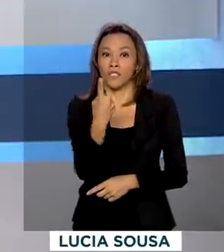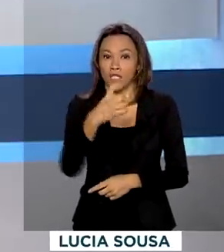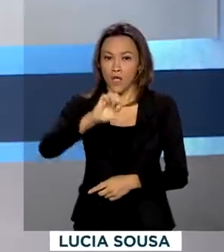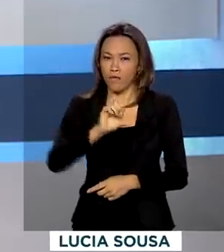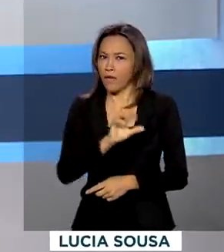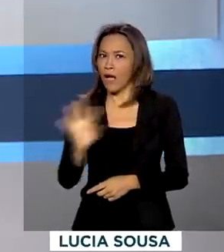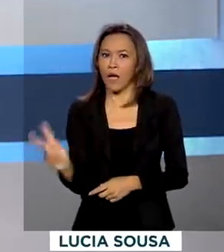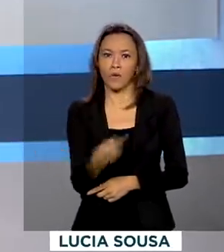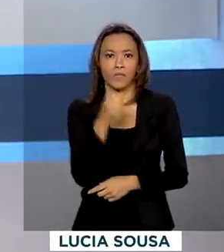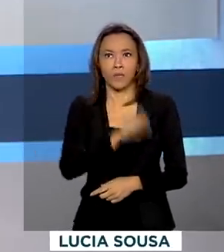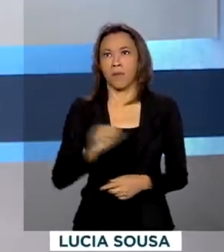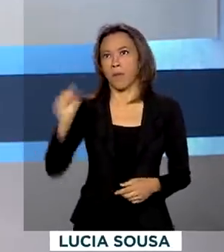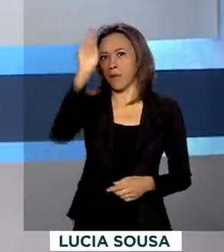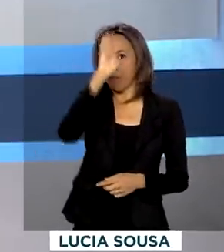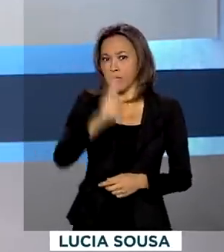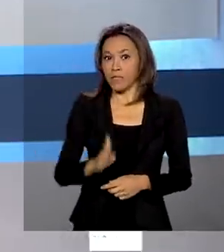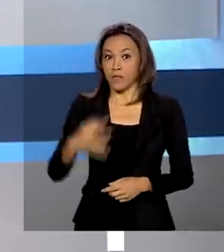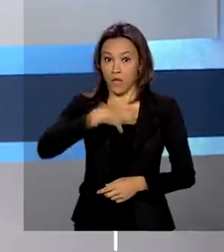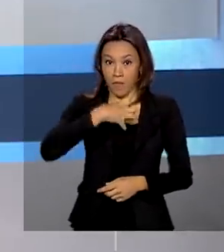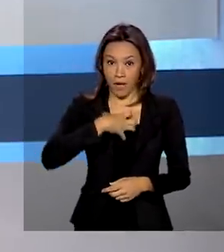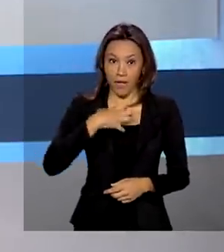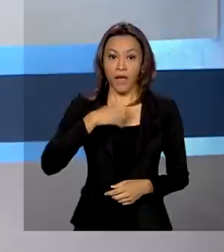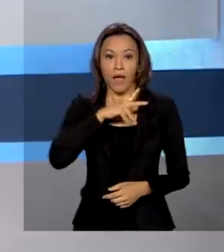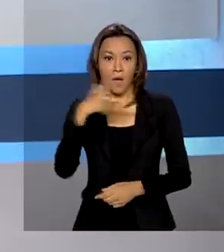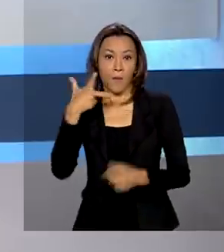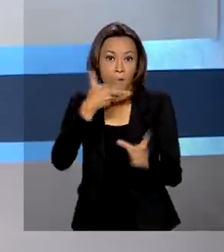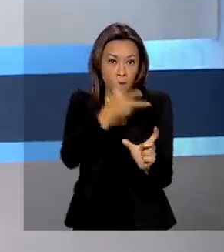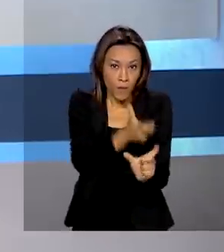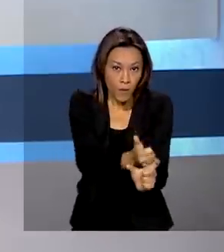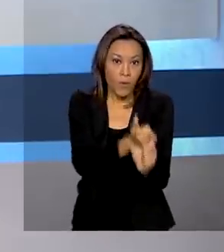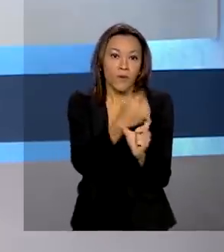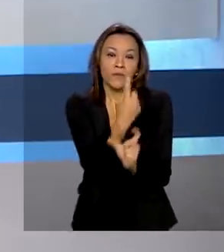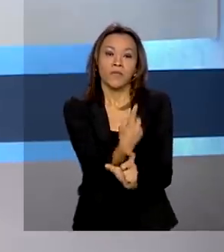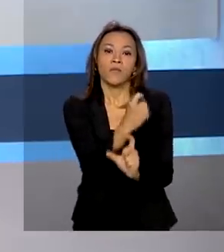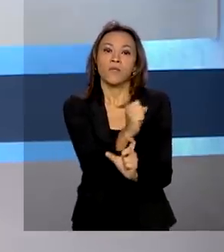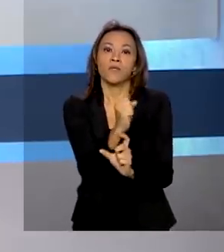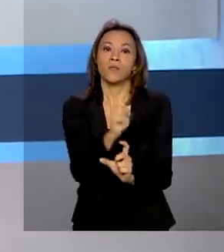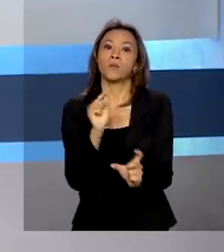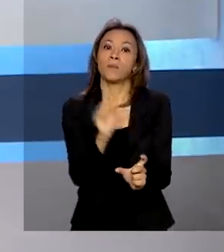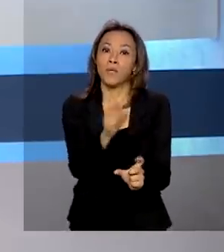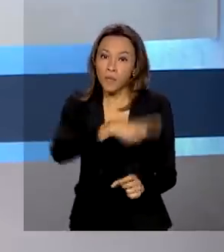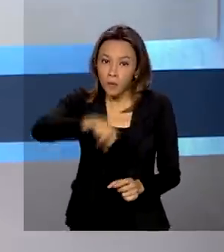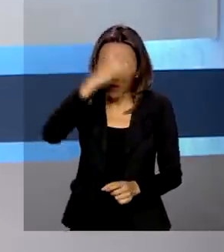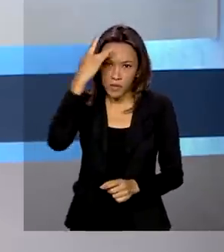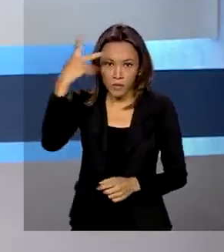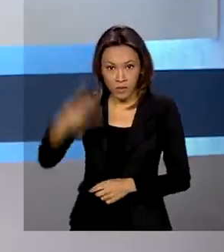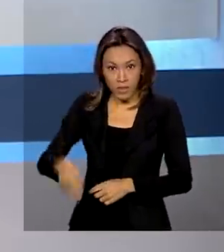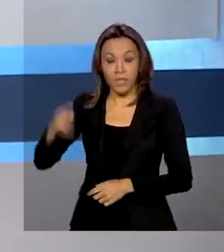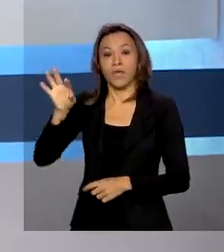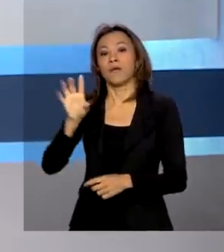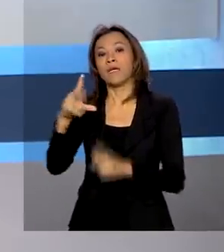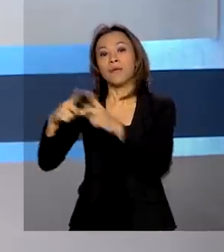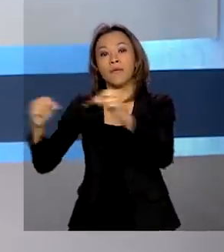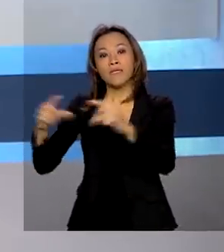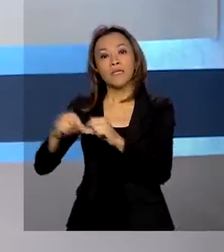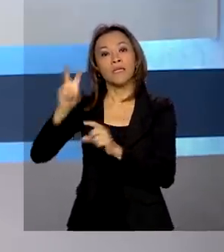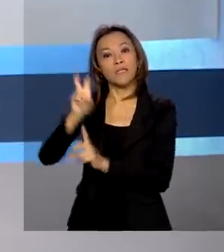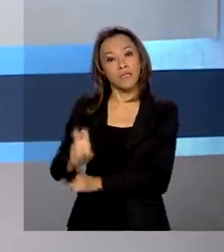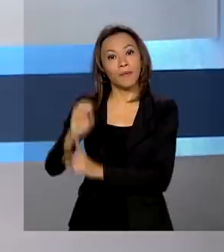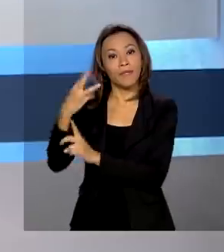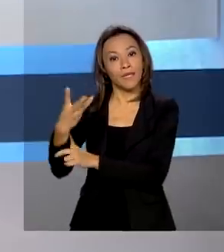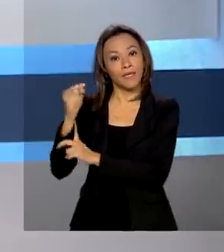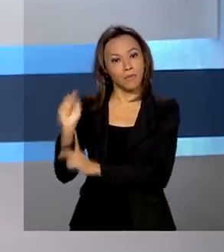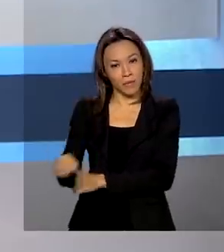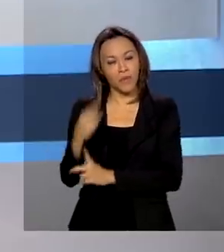a expectativa é imunizar 188 mil pessoas nos próximos dias. Em Brasília, 53 mil. Veja